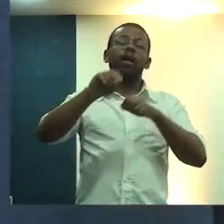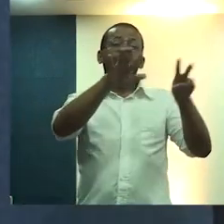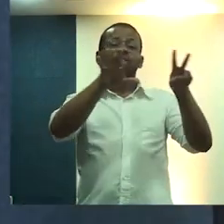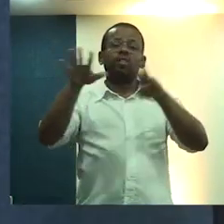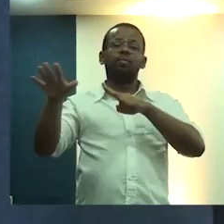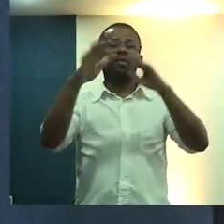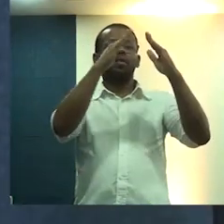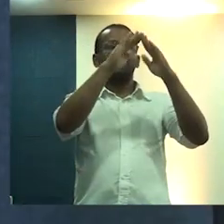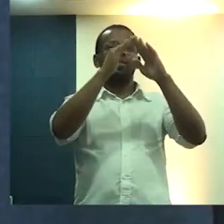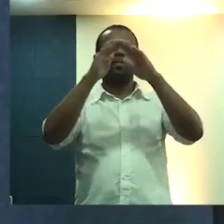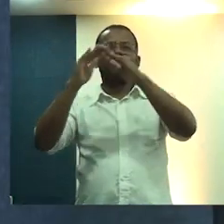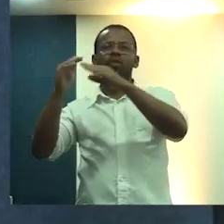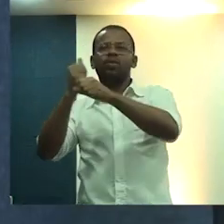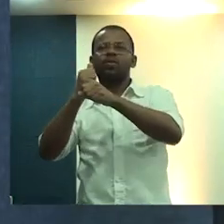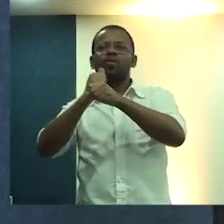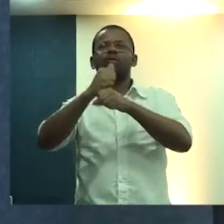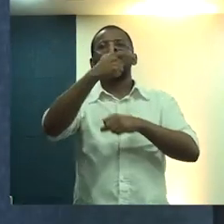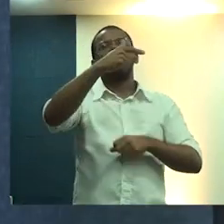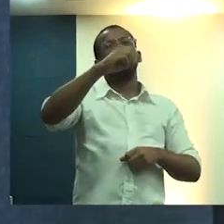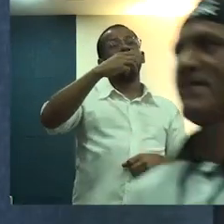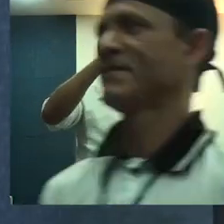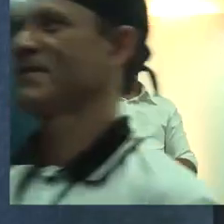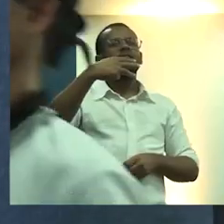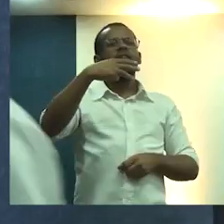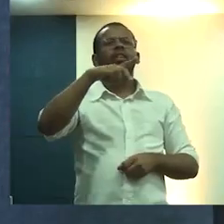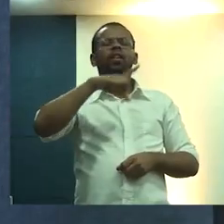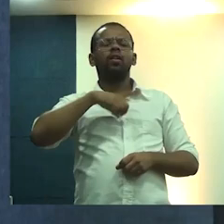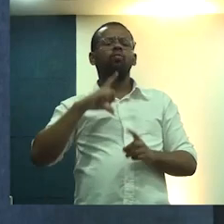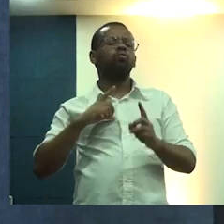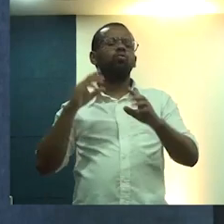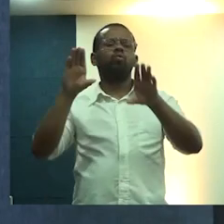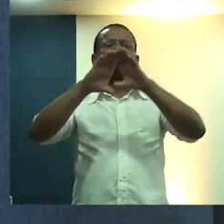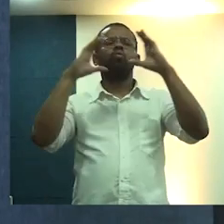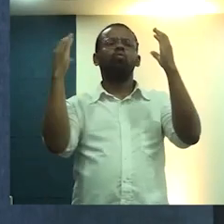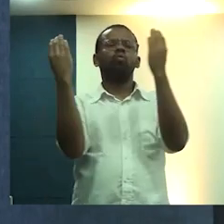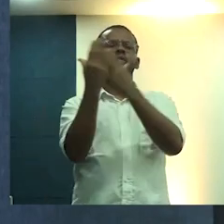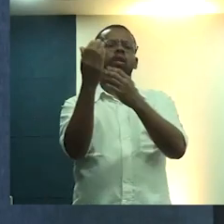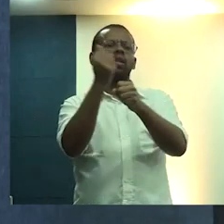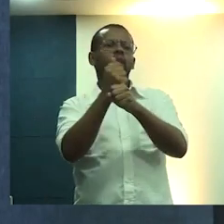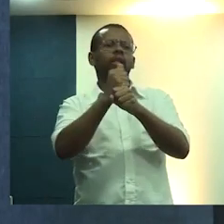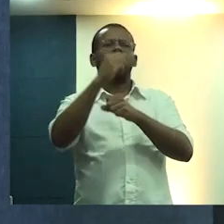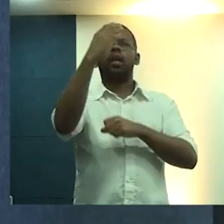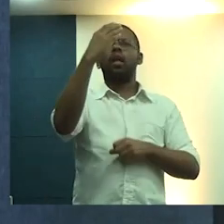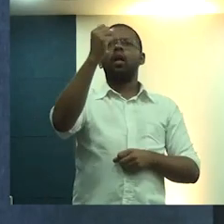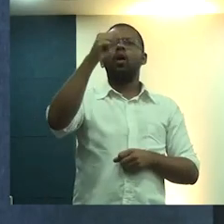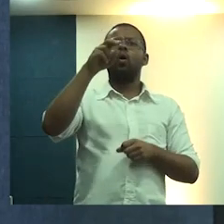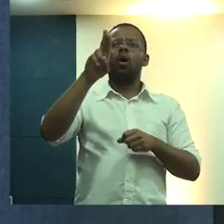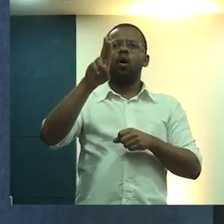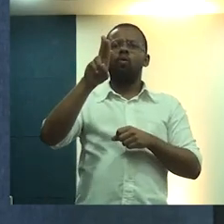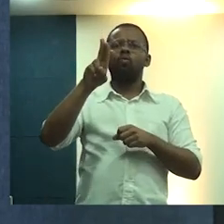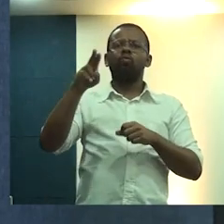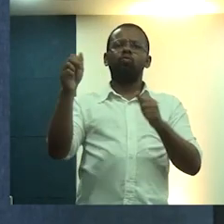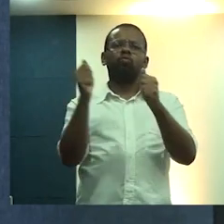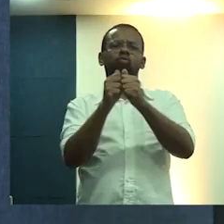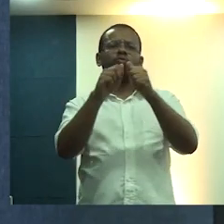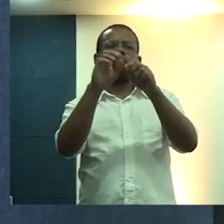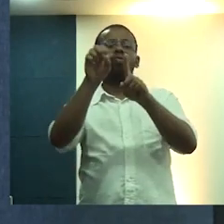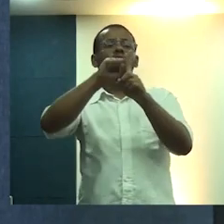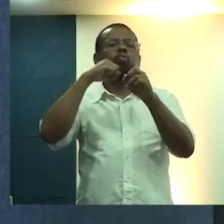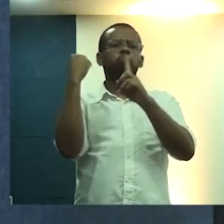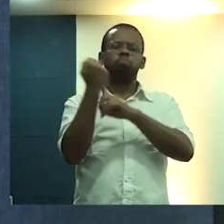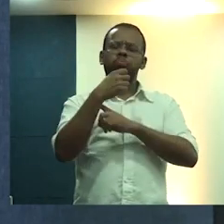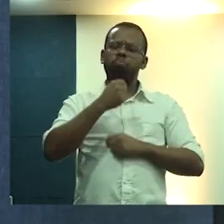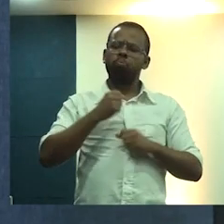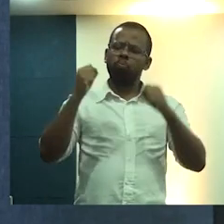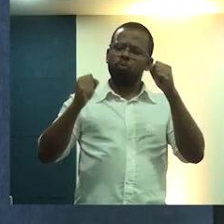Semana da Habitação, 2023, um ponto de encontro anual do CAL com a sociedade, para que possamos